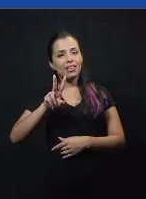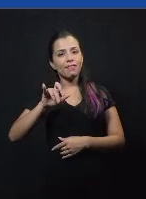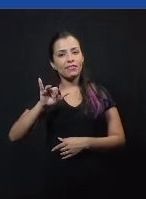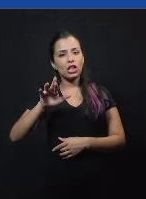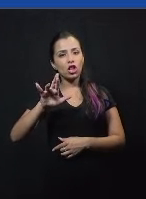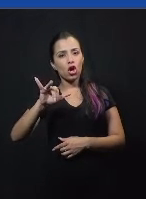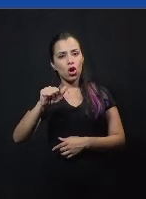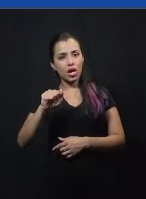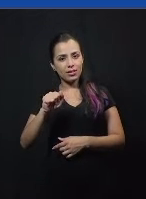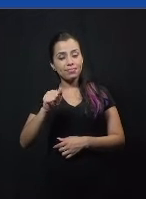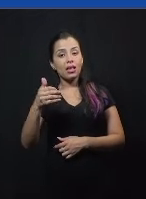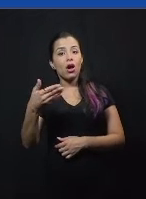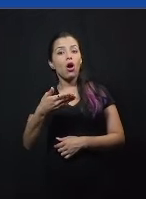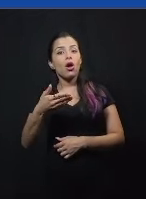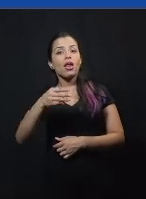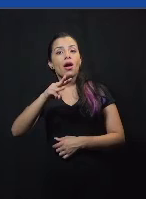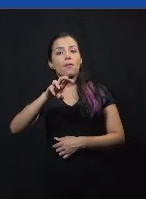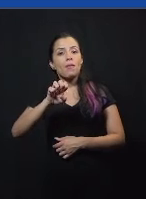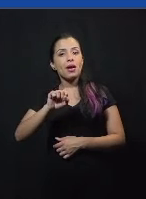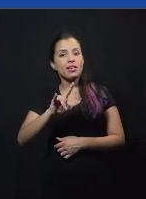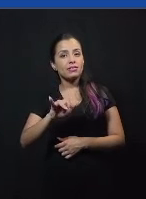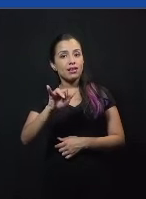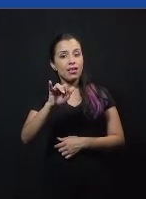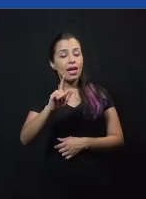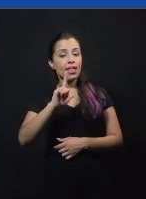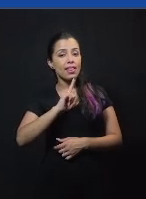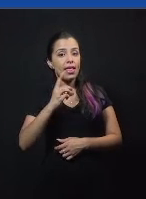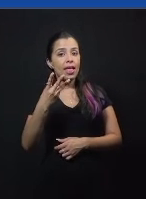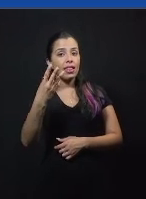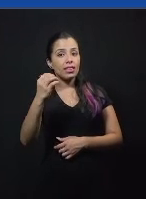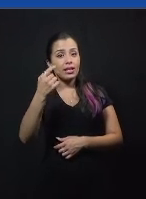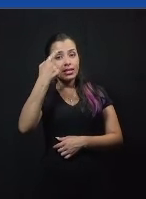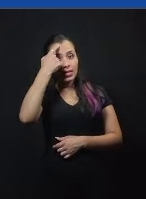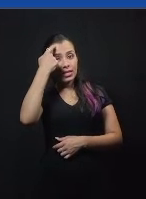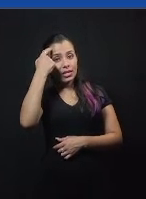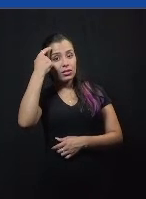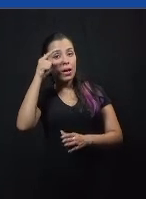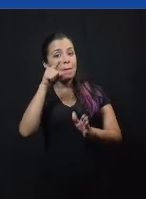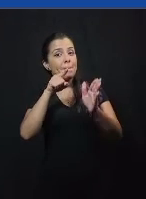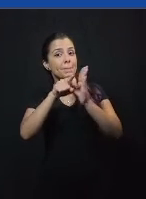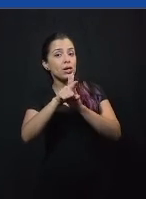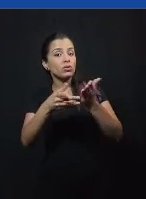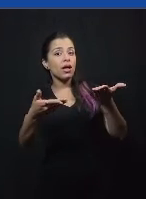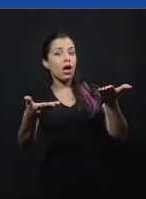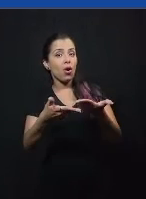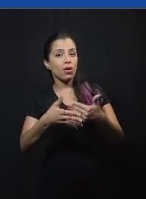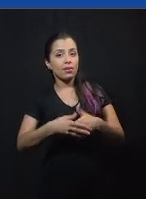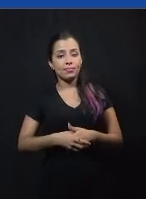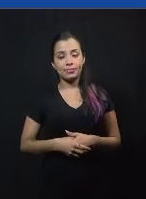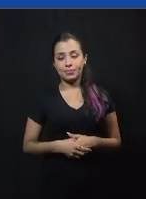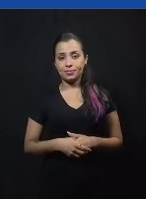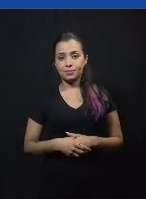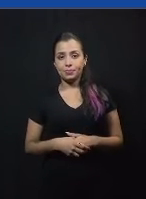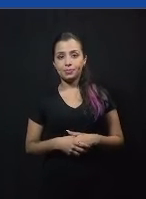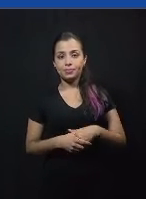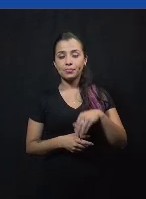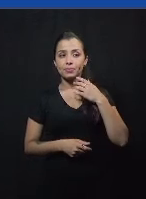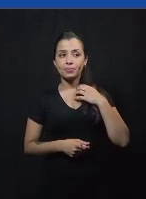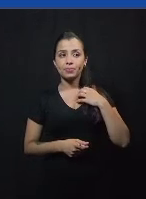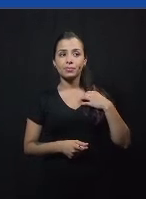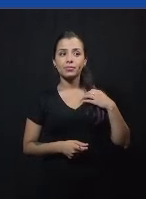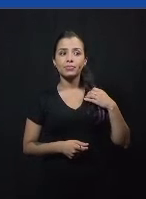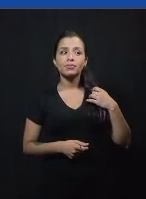Agora, Wesley, você vai ter 30 segundos para fazer a sua pergunta a partir de agora. É muito